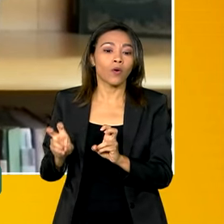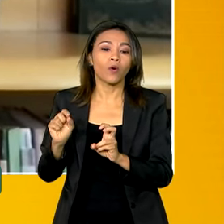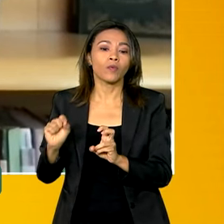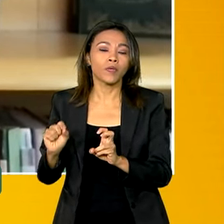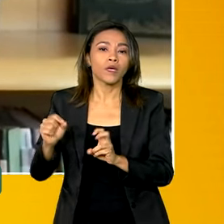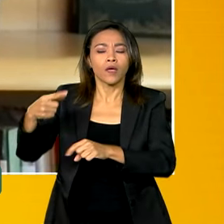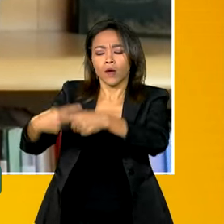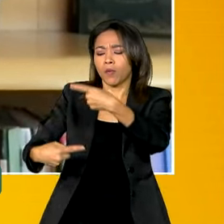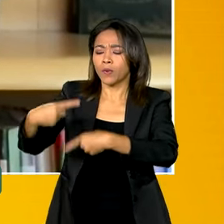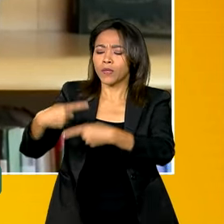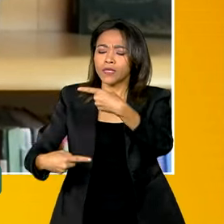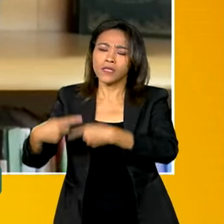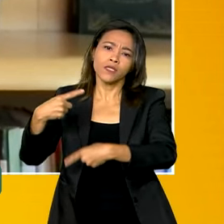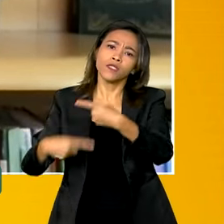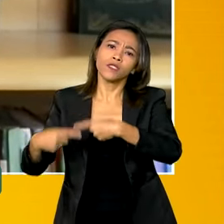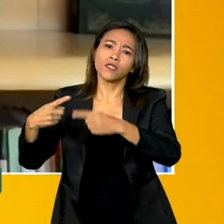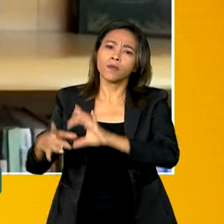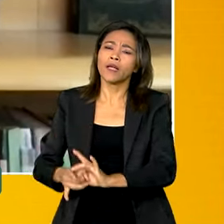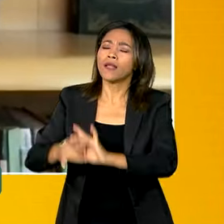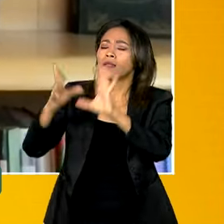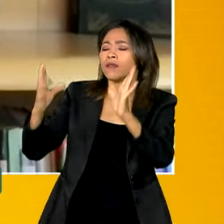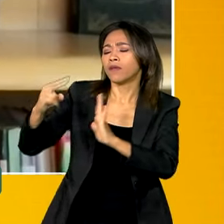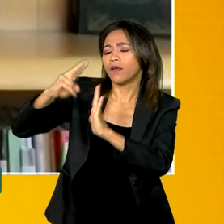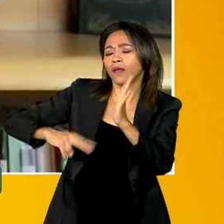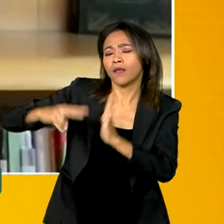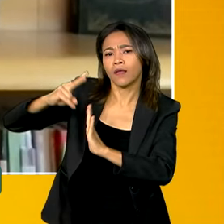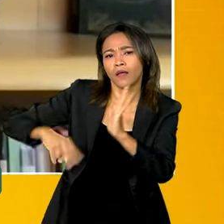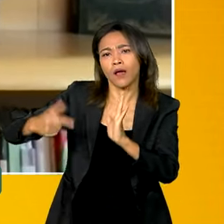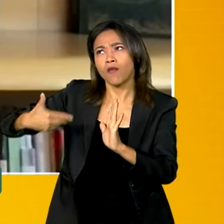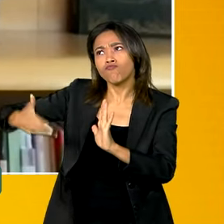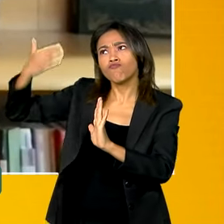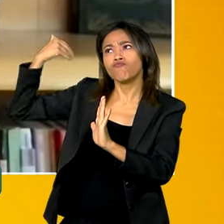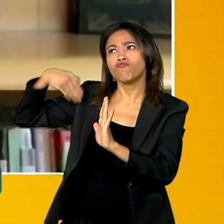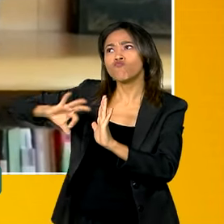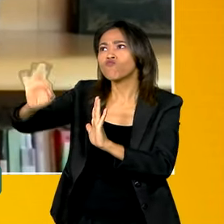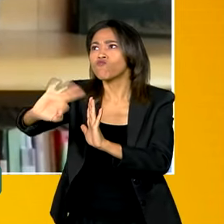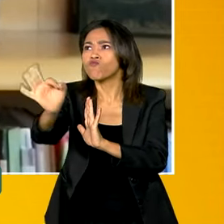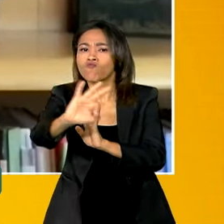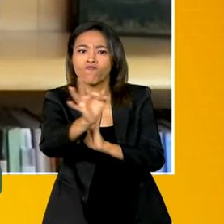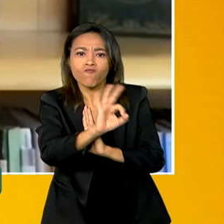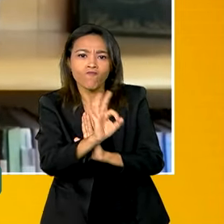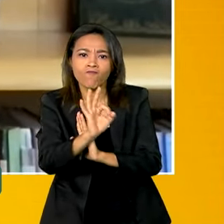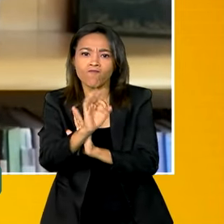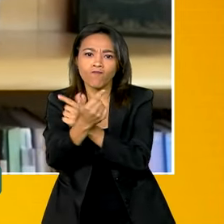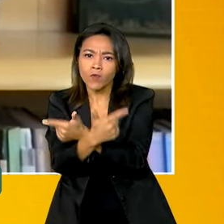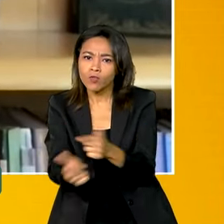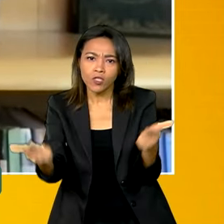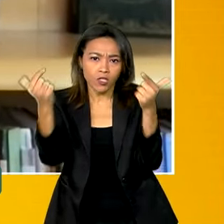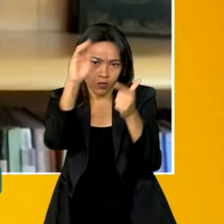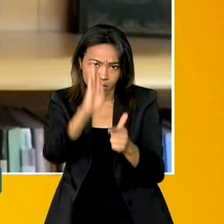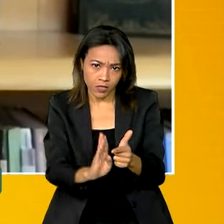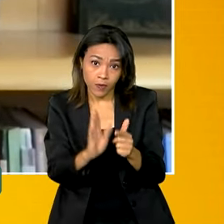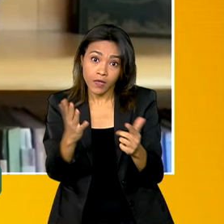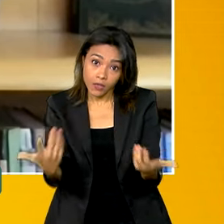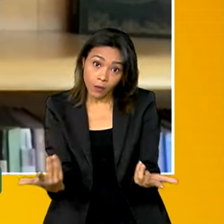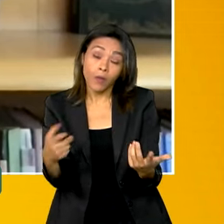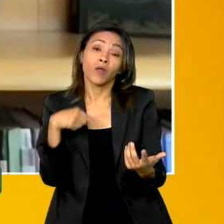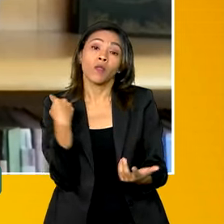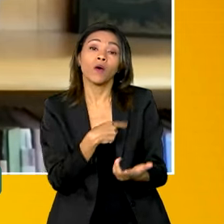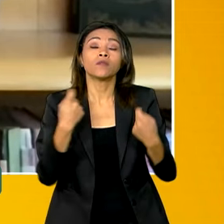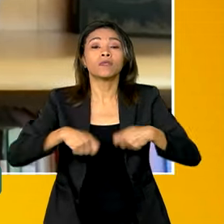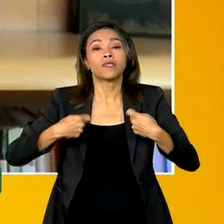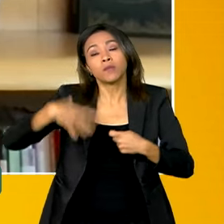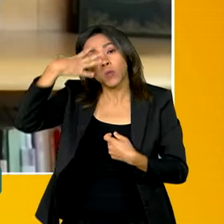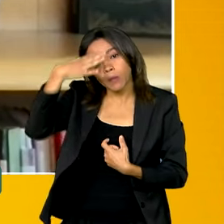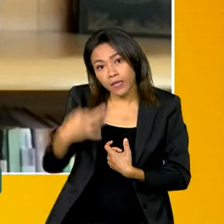de uma política para o livre leitura, uma coisa que não existia ainda no Brasil. Então, nós precisamos entender que ainda,